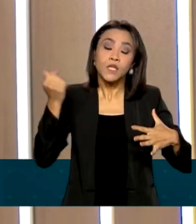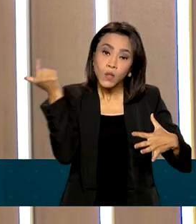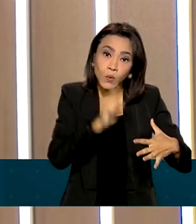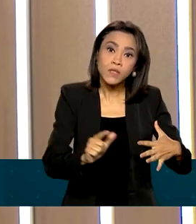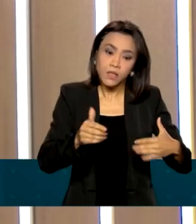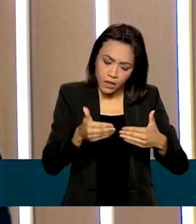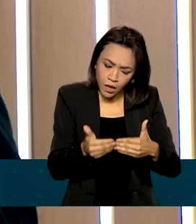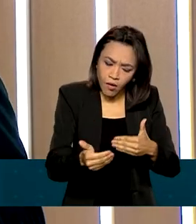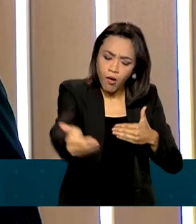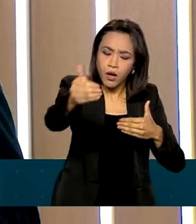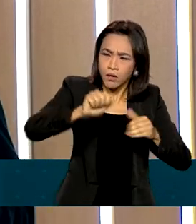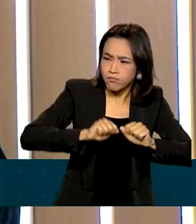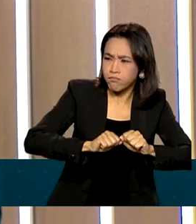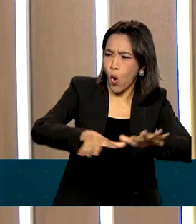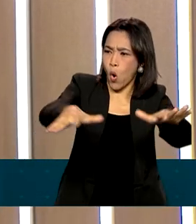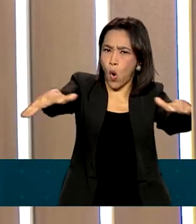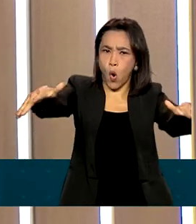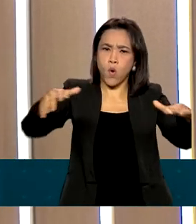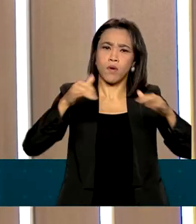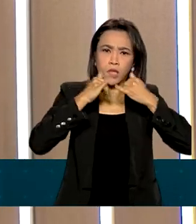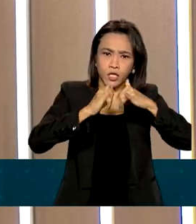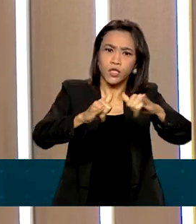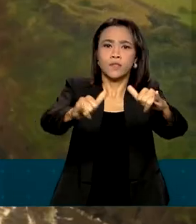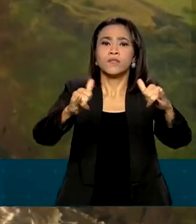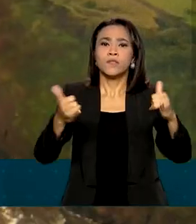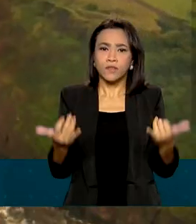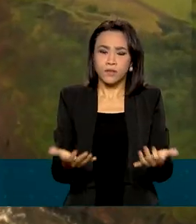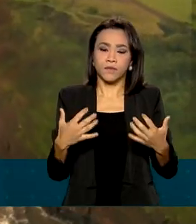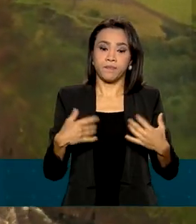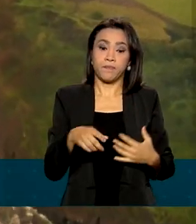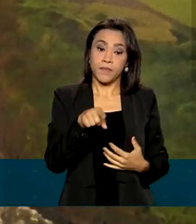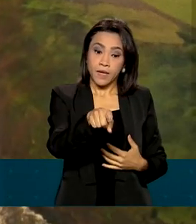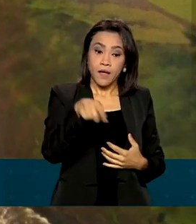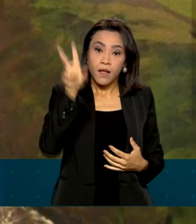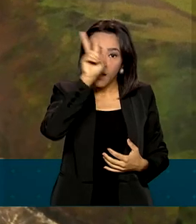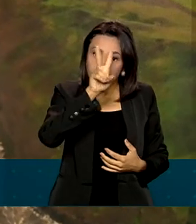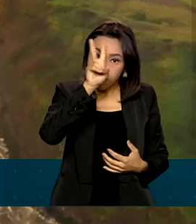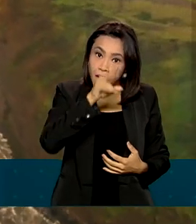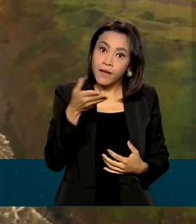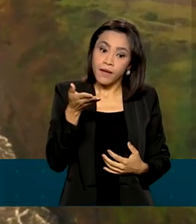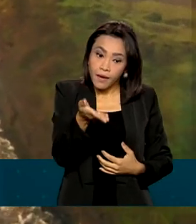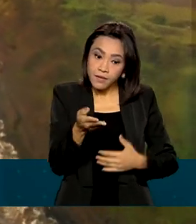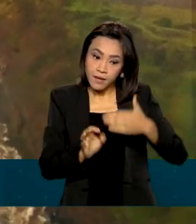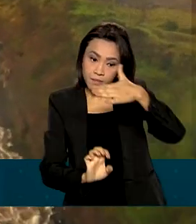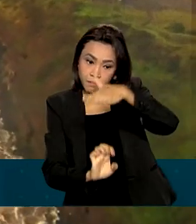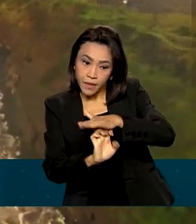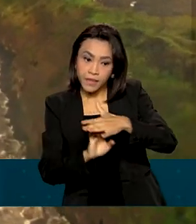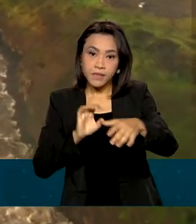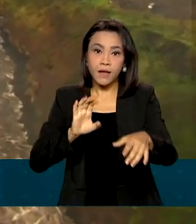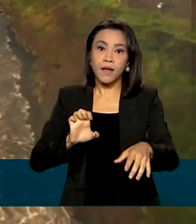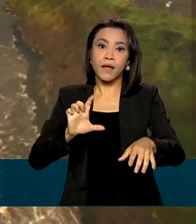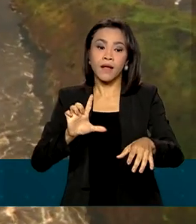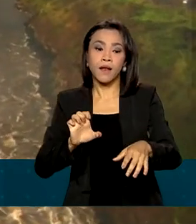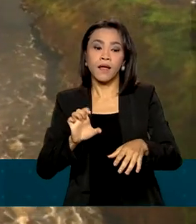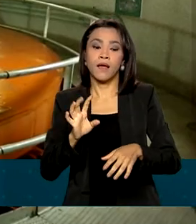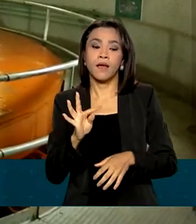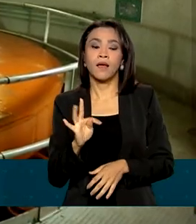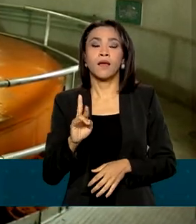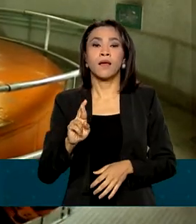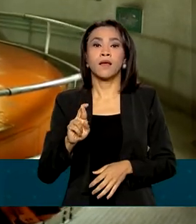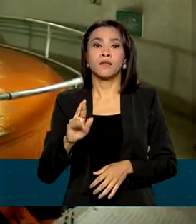de uma forma exponencial, de uma forma bastante significativa. Cabe lembrar que a Eletrobras é a maior empresa do setor elétrico brasileiro,